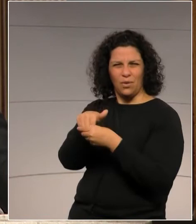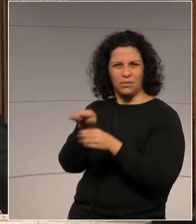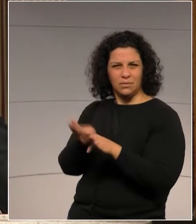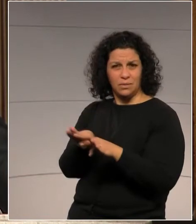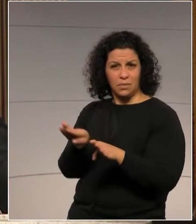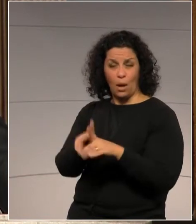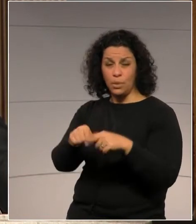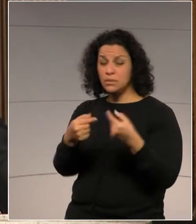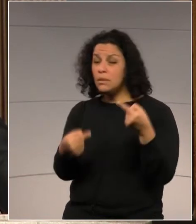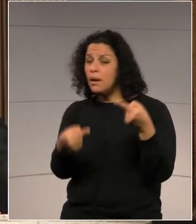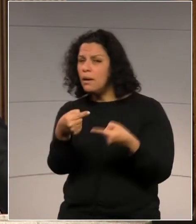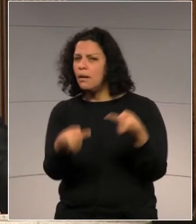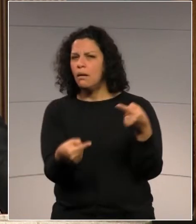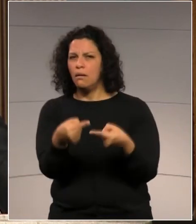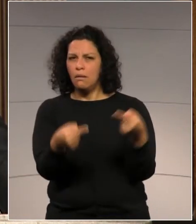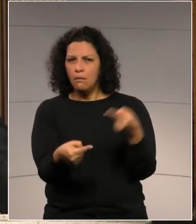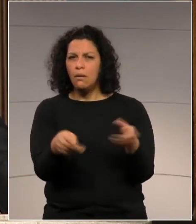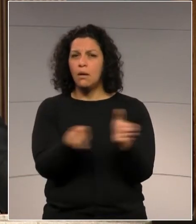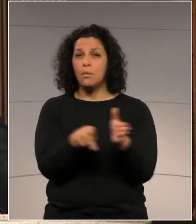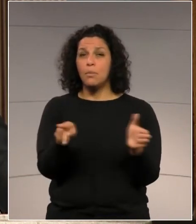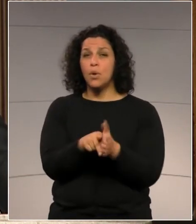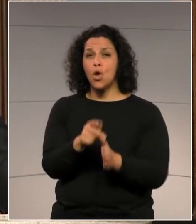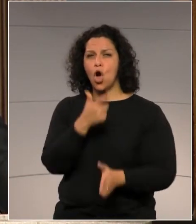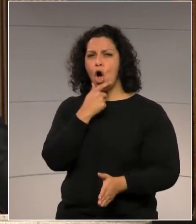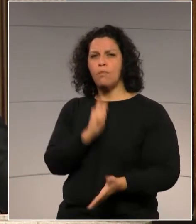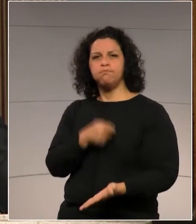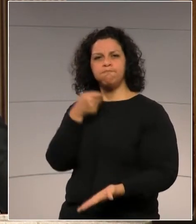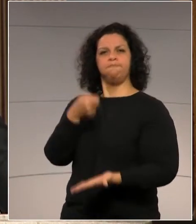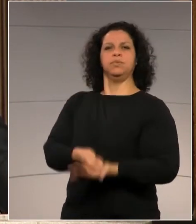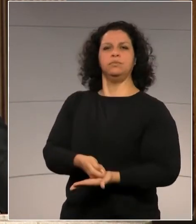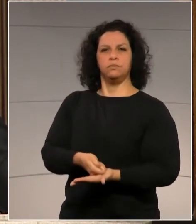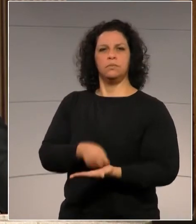E que a política é feita para homens de fibra.